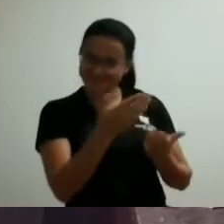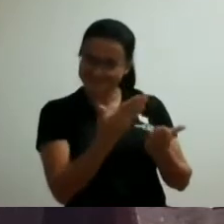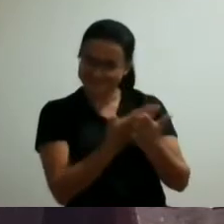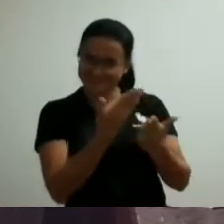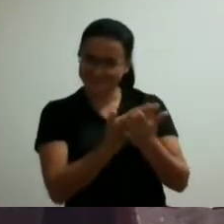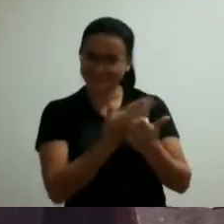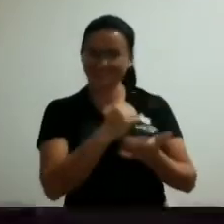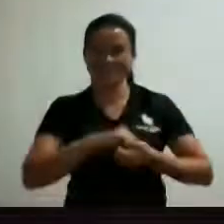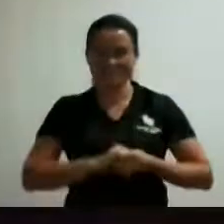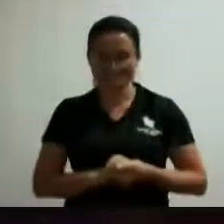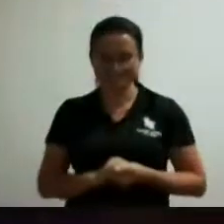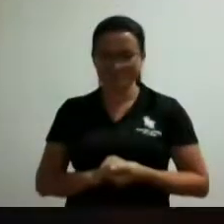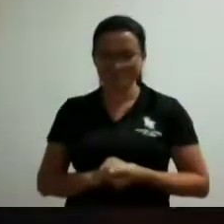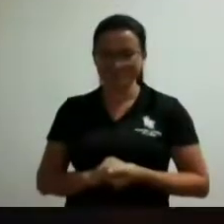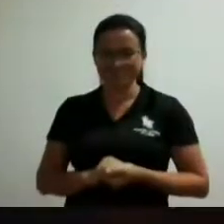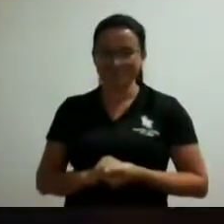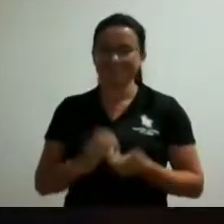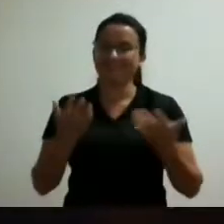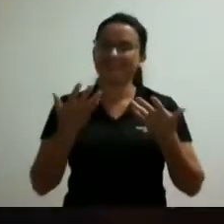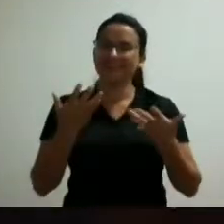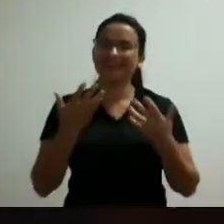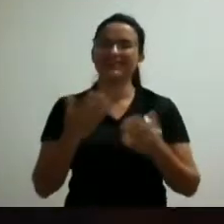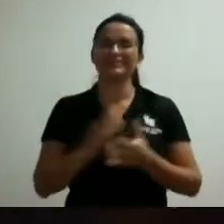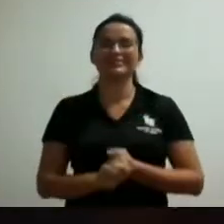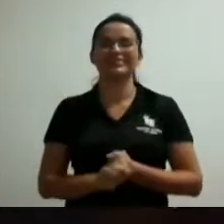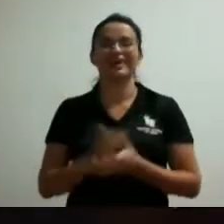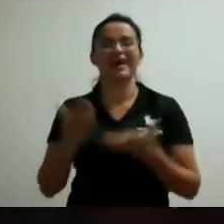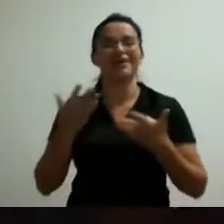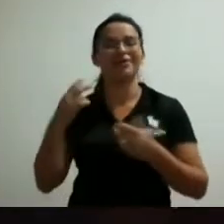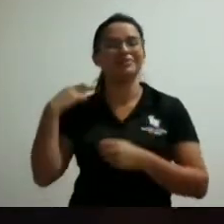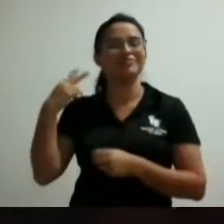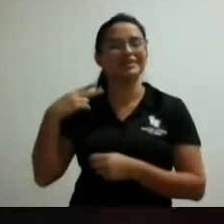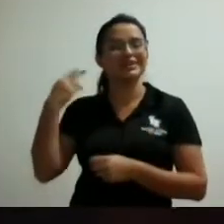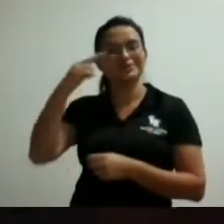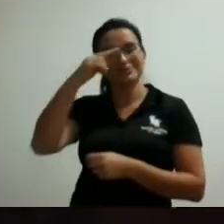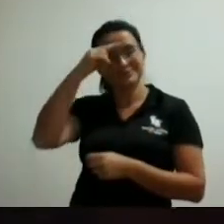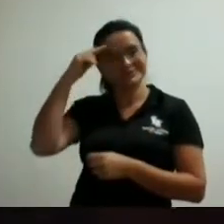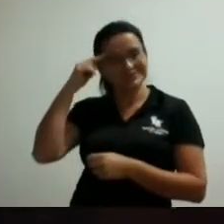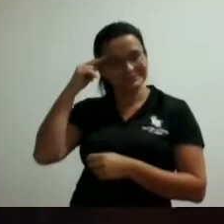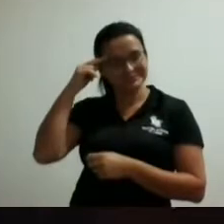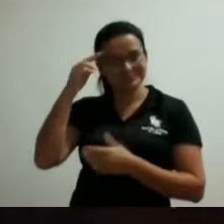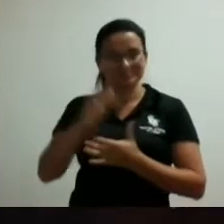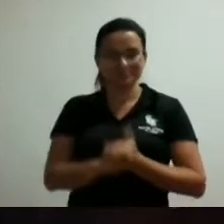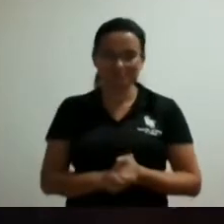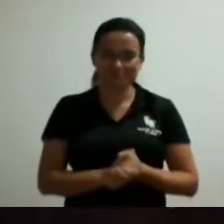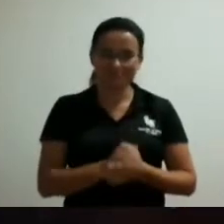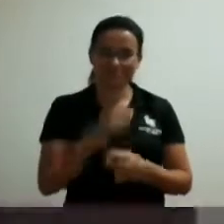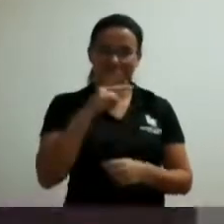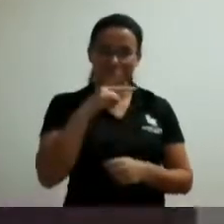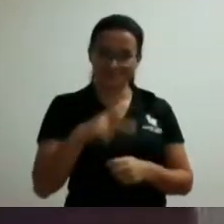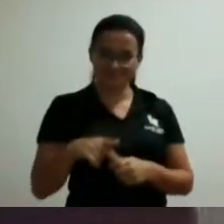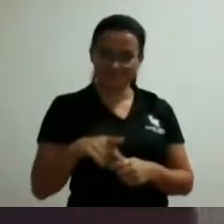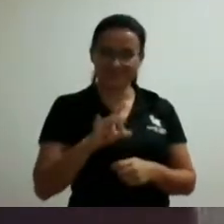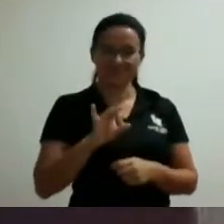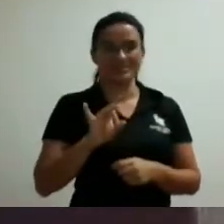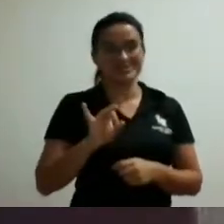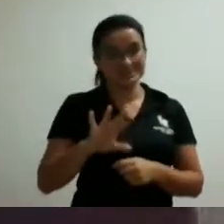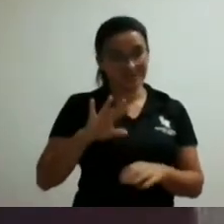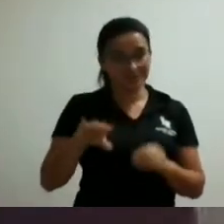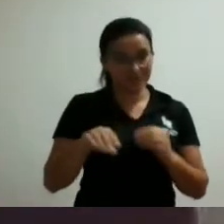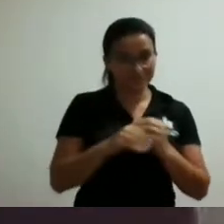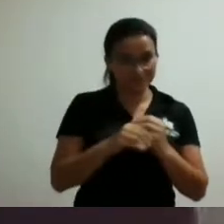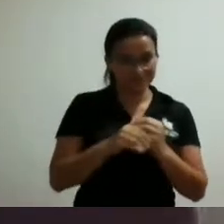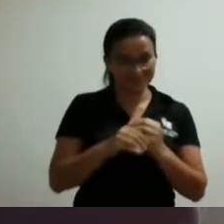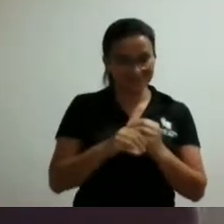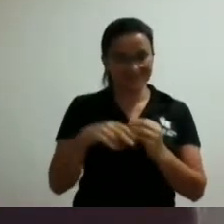quero passar um pelo vereador professor Newton Militão senhor presidente só completando o vereador Pardal falou